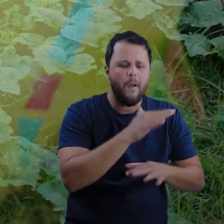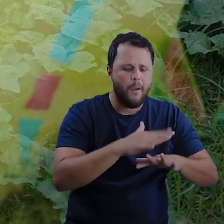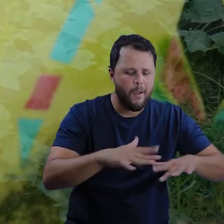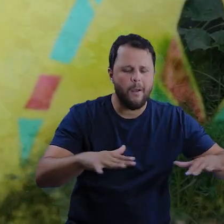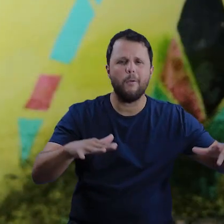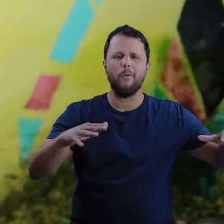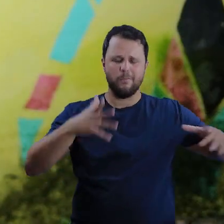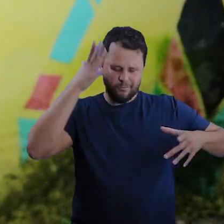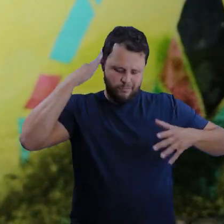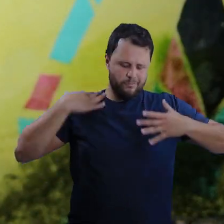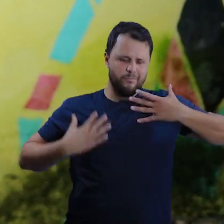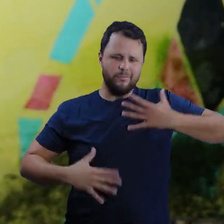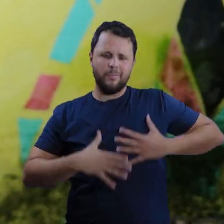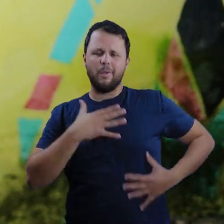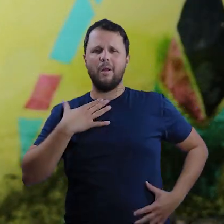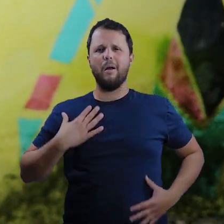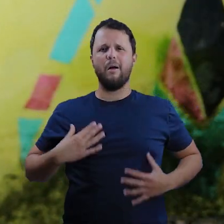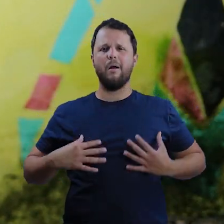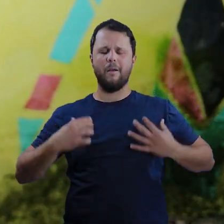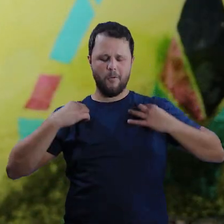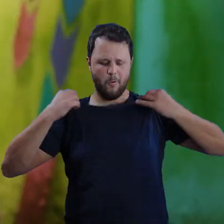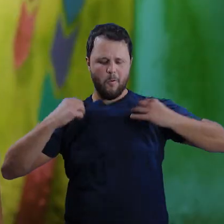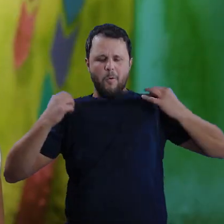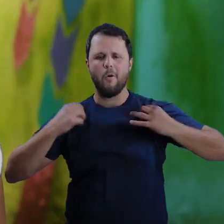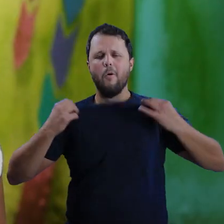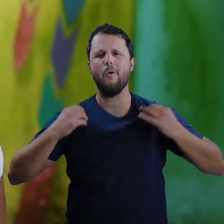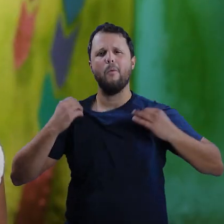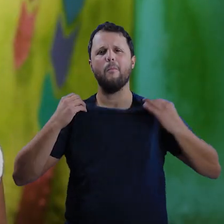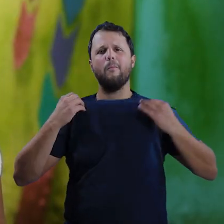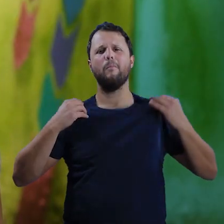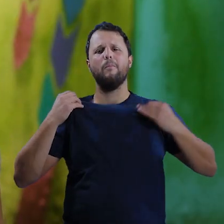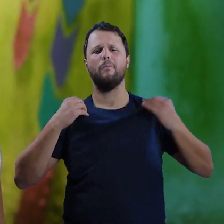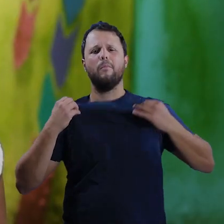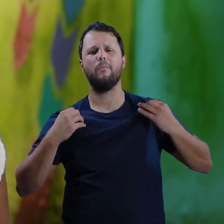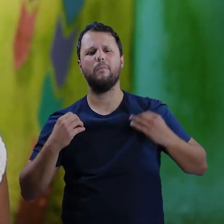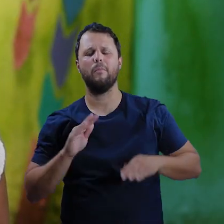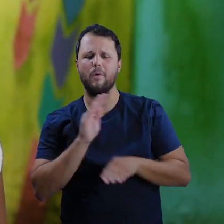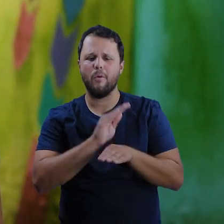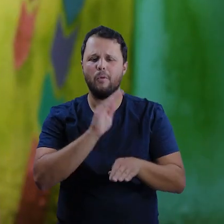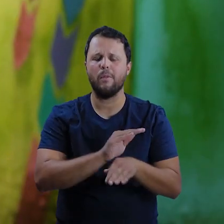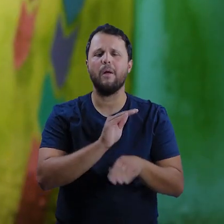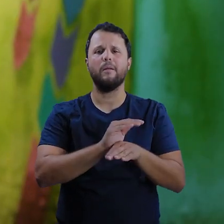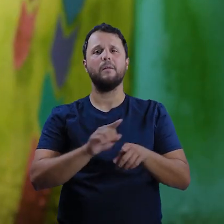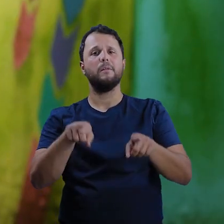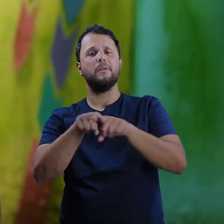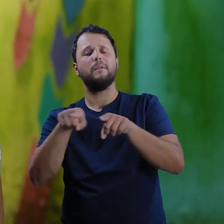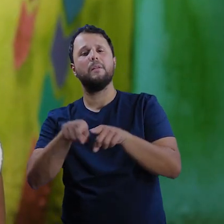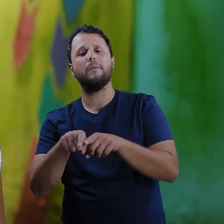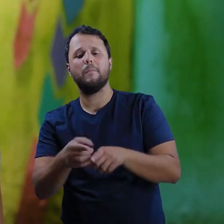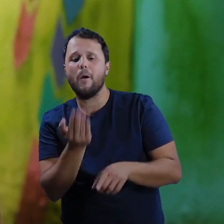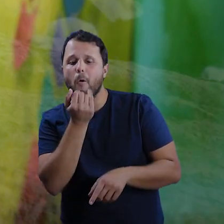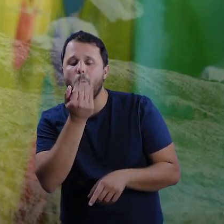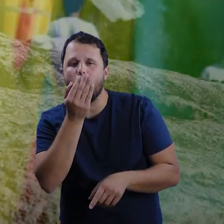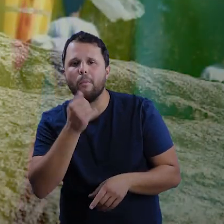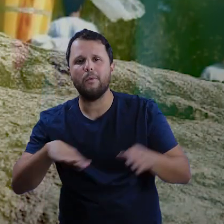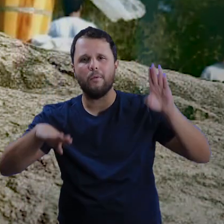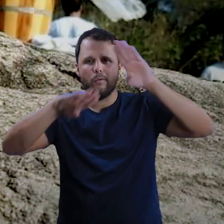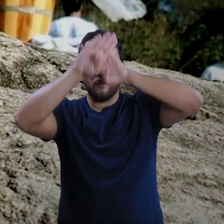para banho, o cuidado com as roupas, o cuidado com a comida do orixá e para a nossa